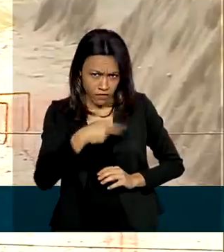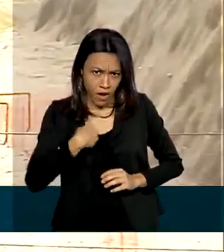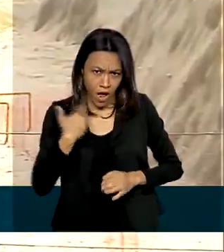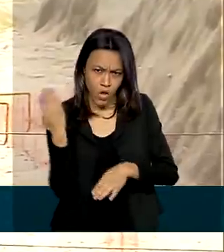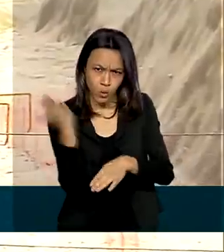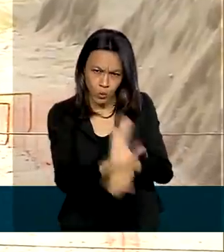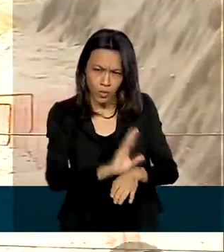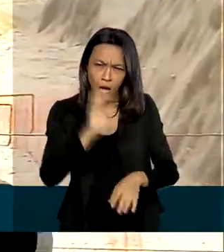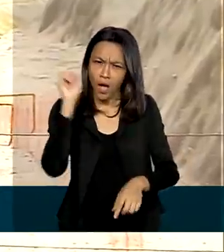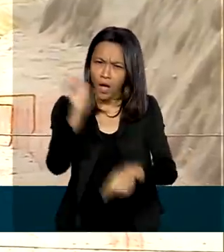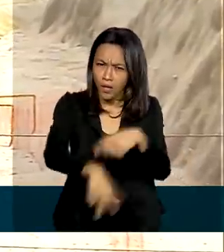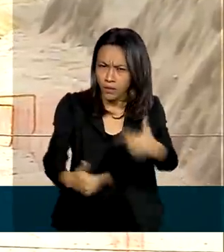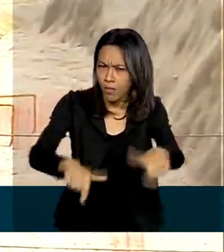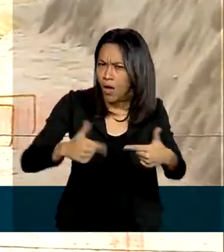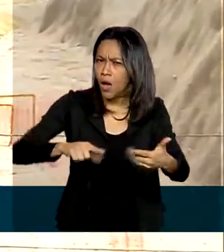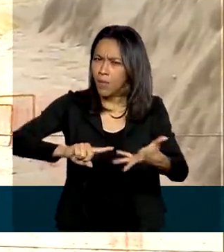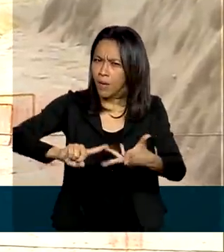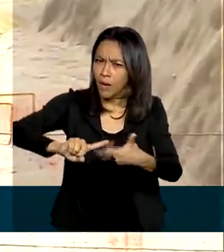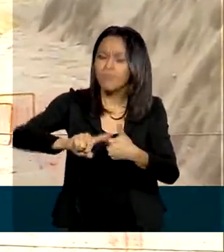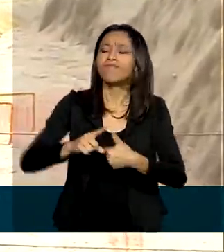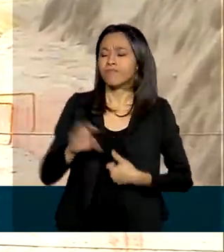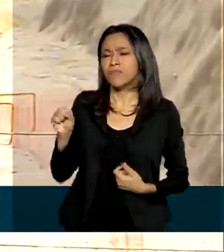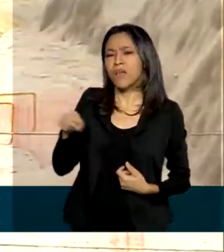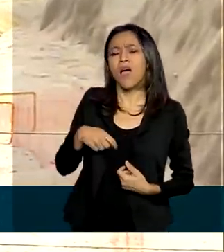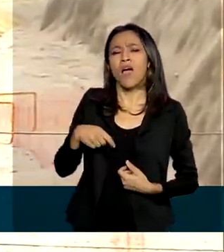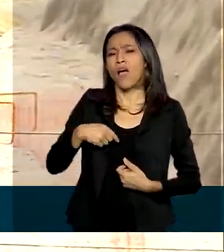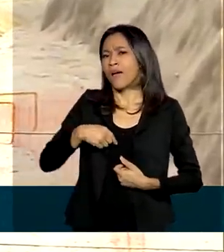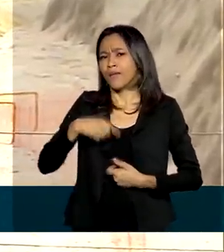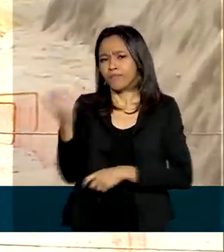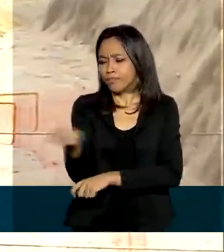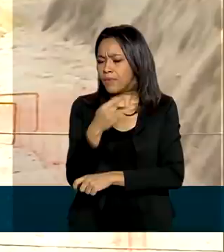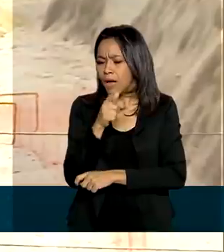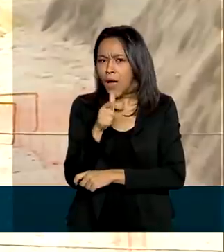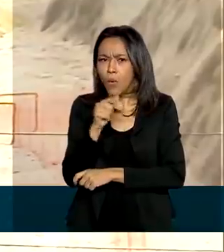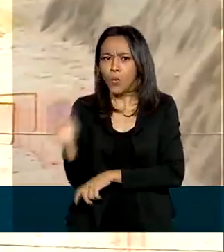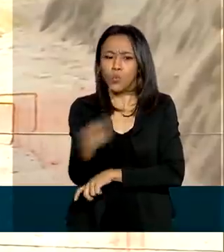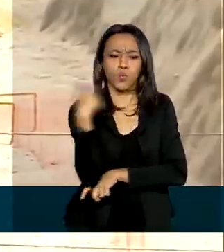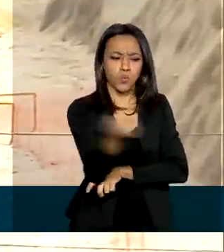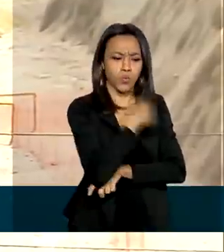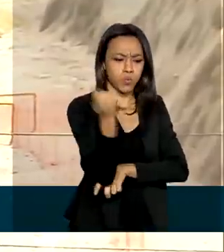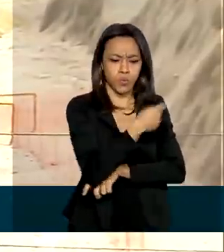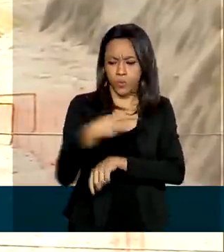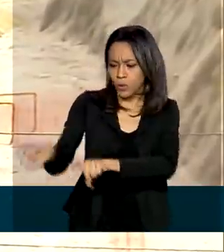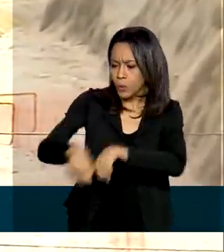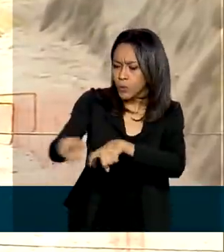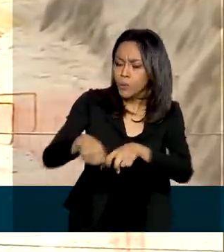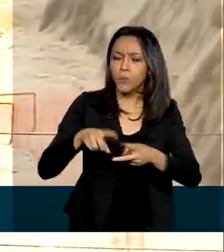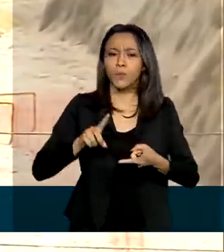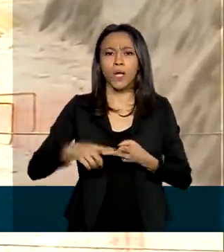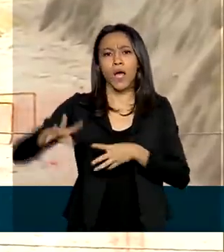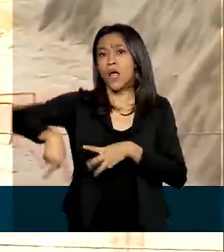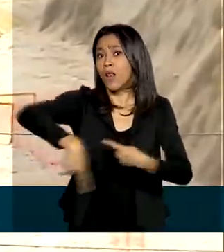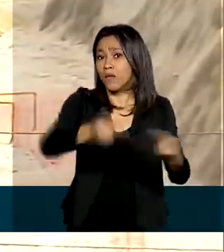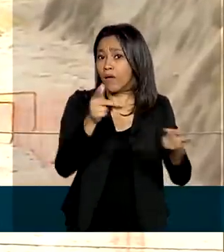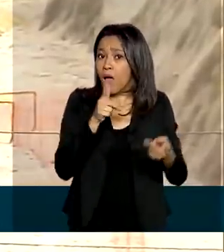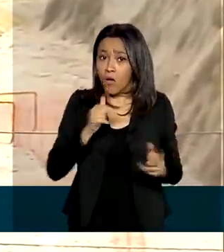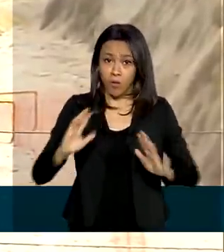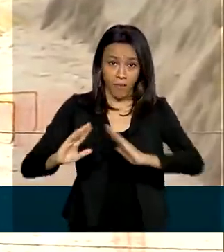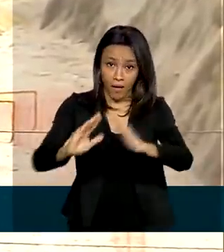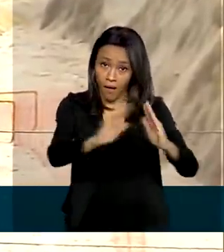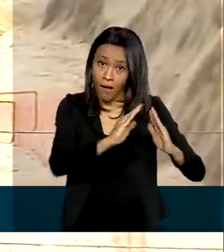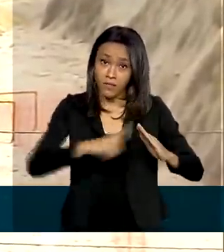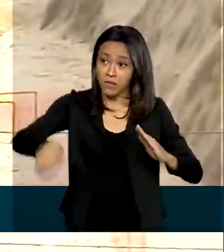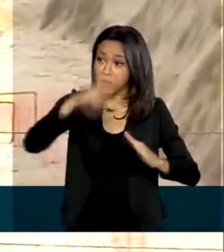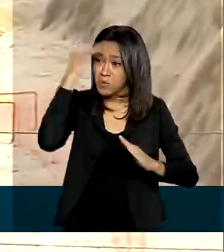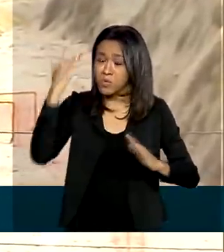emprego, de renda nesse momento? A agricultura, irrigar terras, levar água para a casa do cidadão nordestino aqui, que